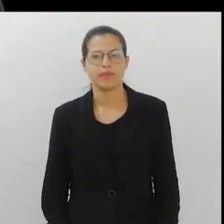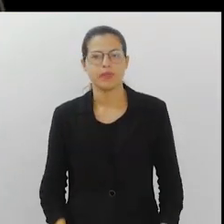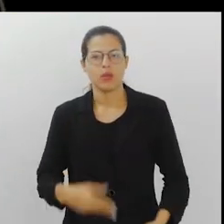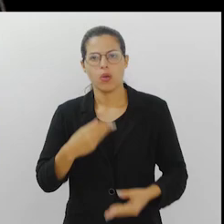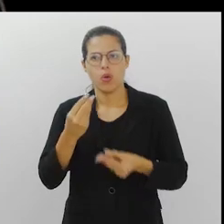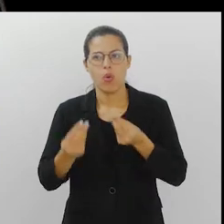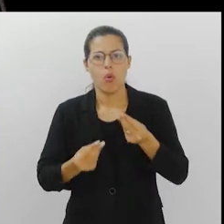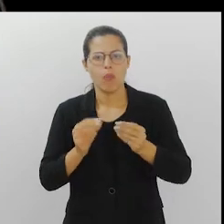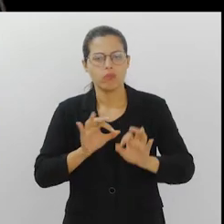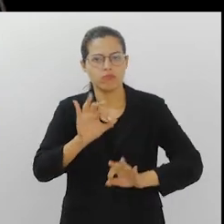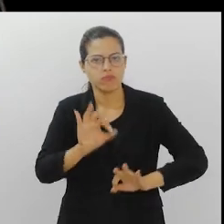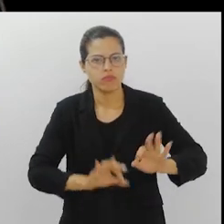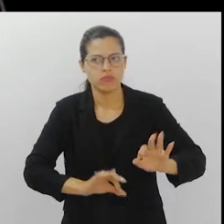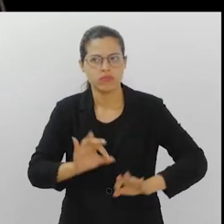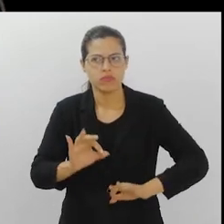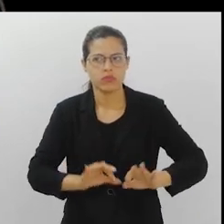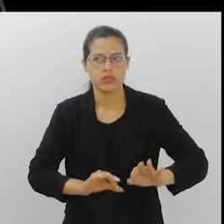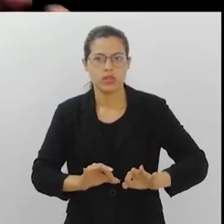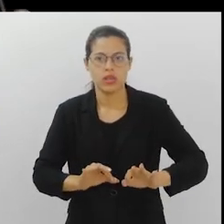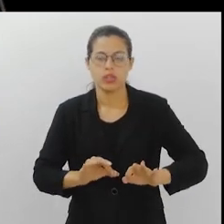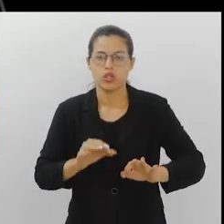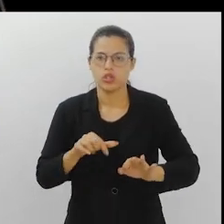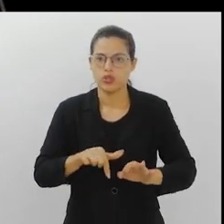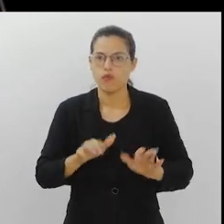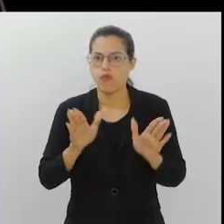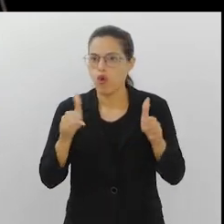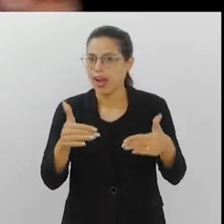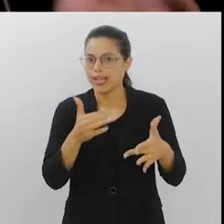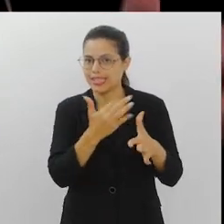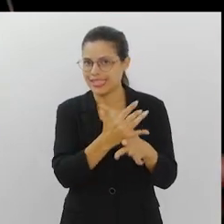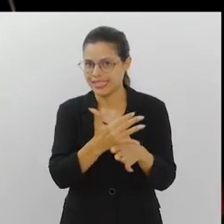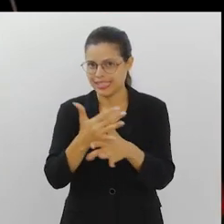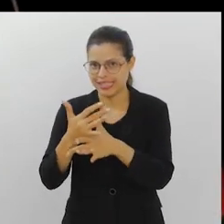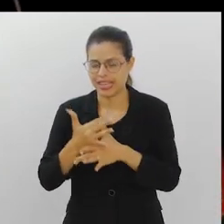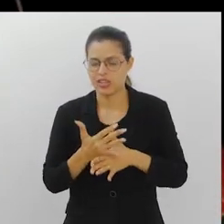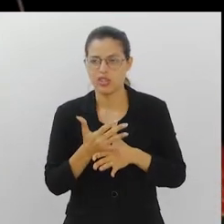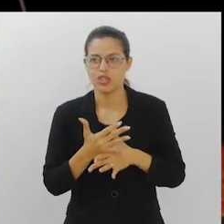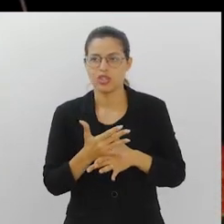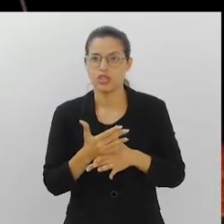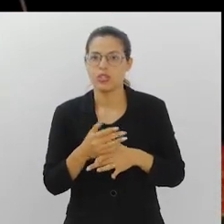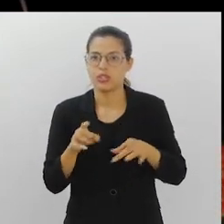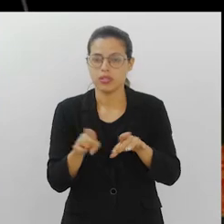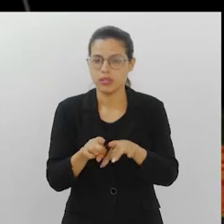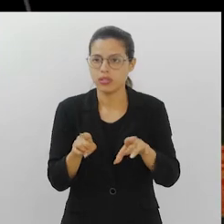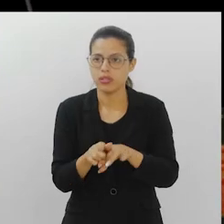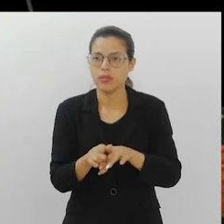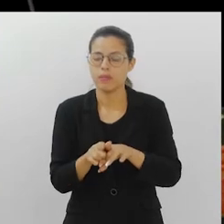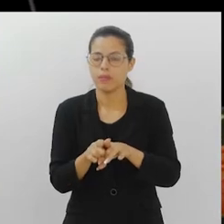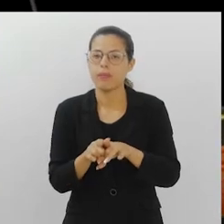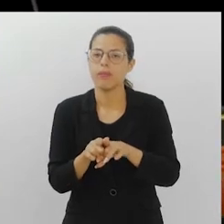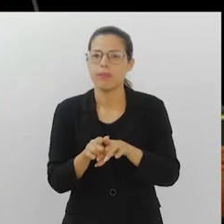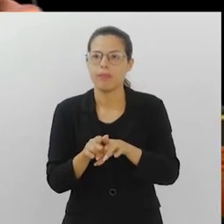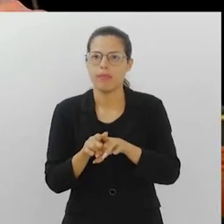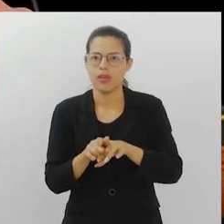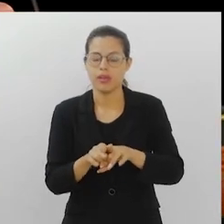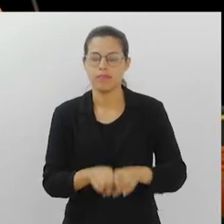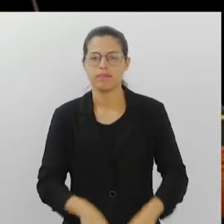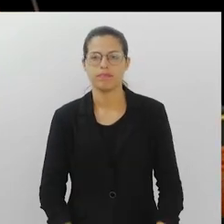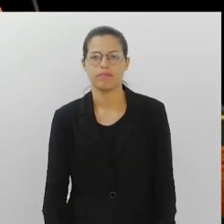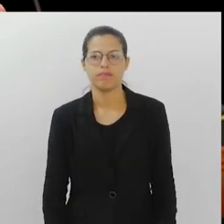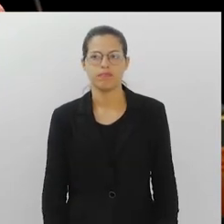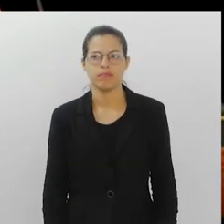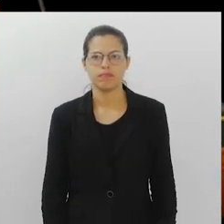vai ser o esquema? Nós vamos trabalhar desde as cidades, nesse contexto global, até a